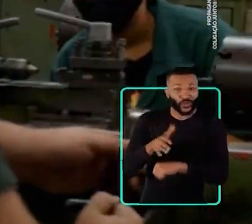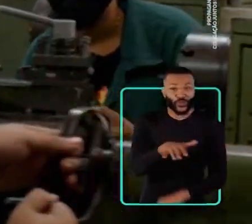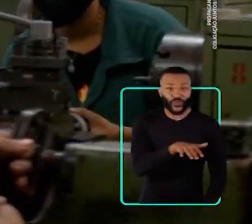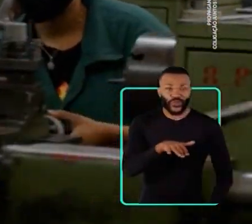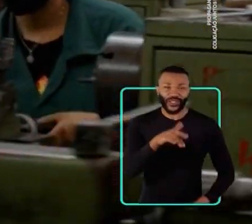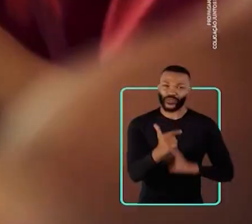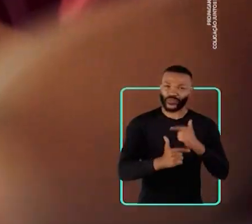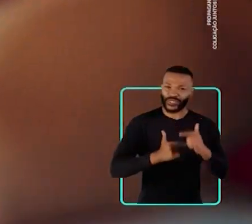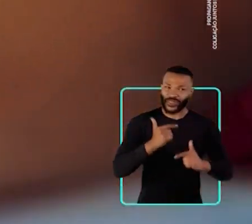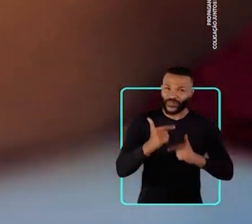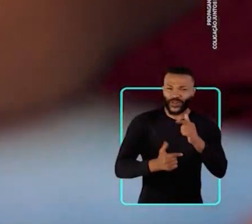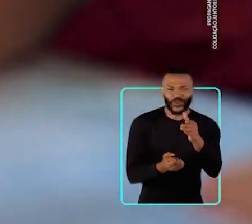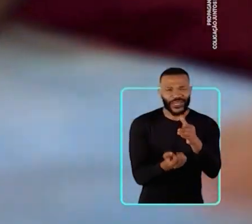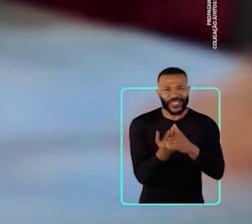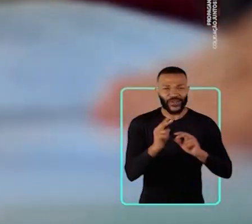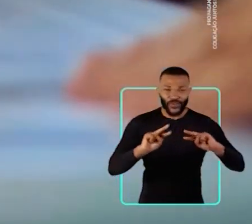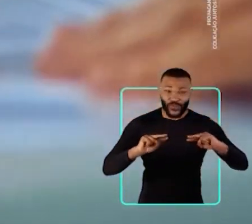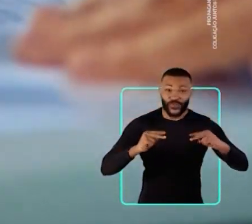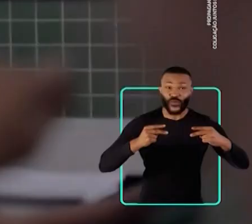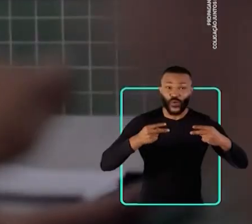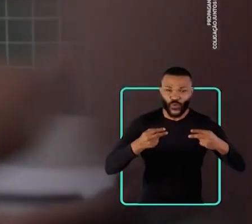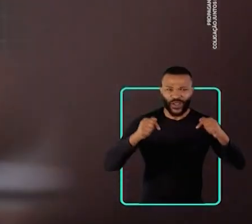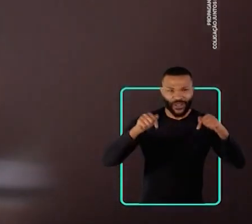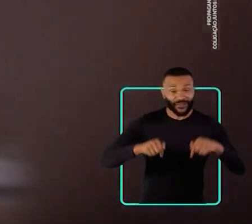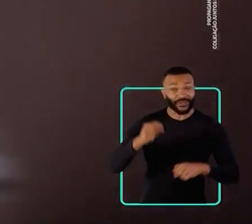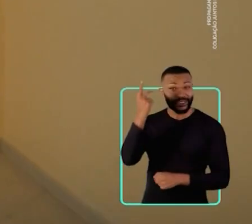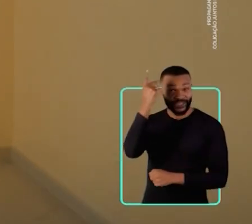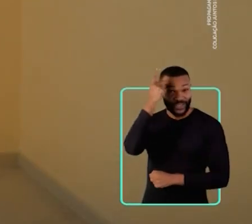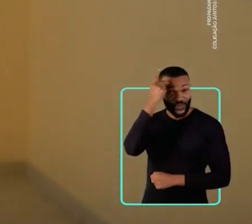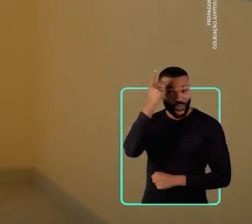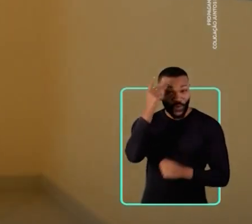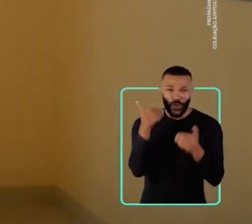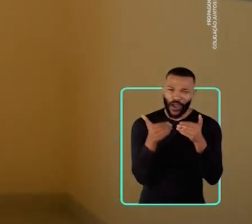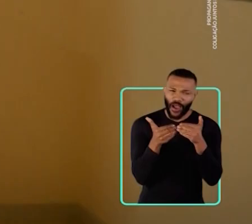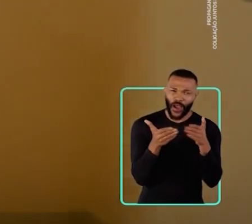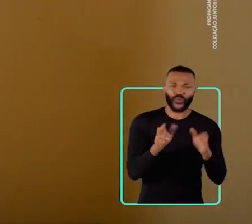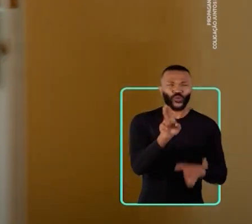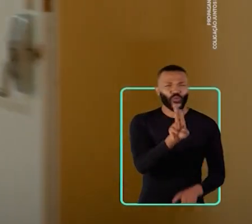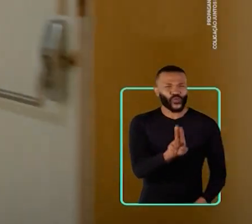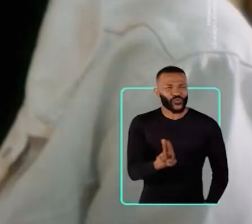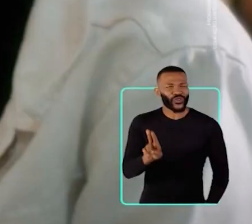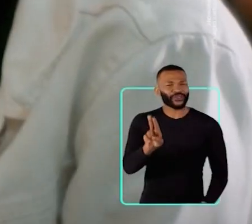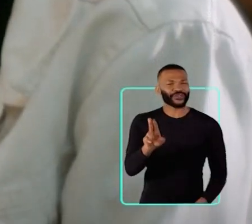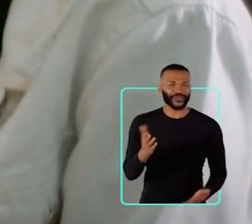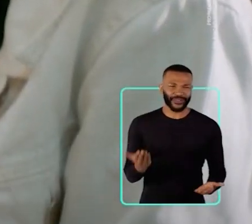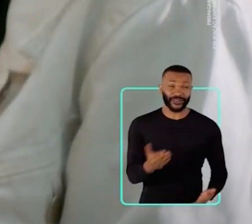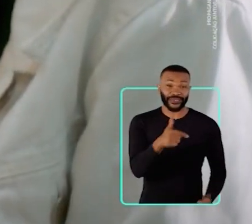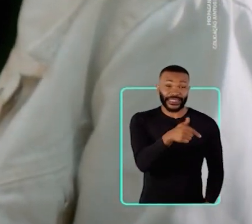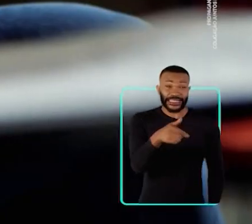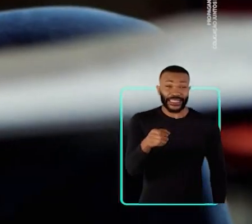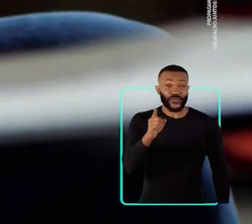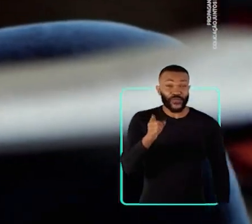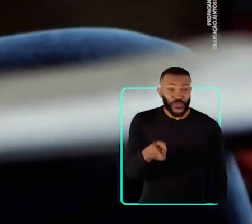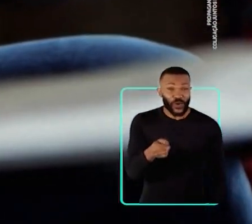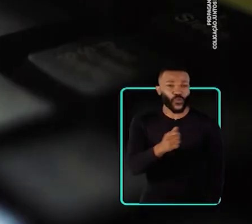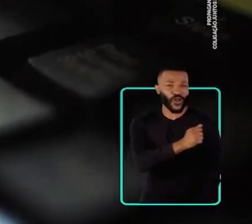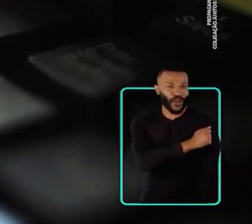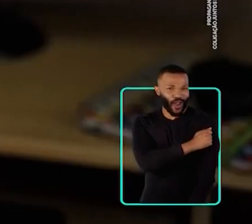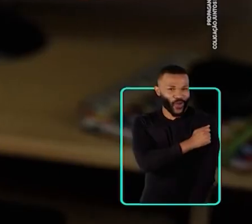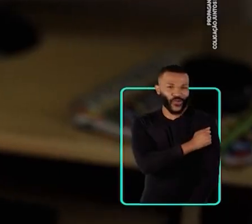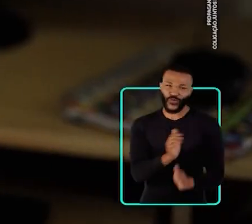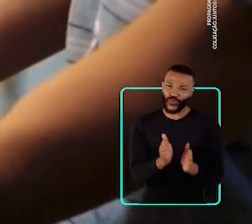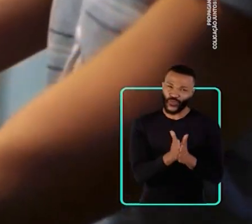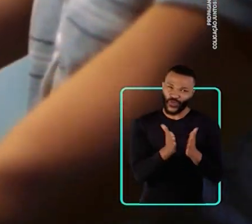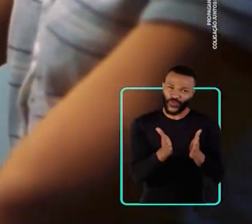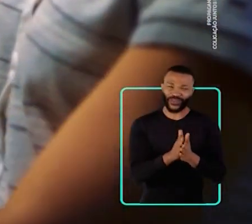no mercado de trabalho. Criei o ProUni, que só em São Paulo, abriu as portas da universidade para 700 mil estudantes